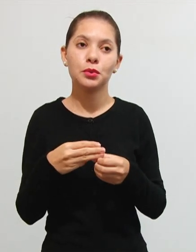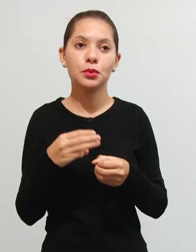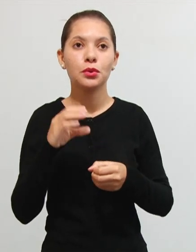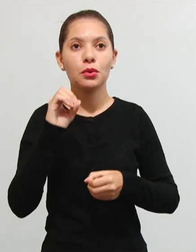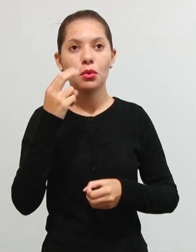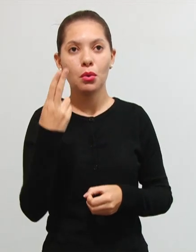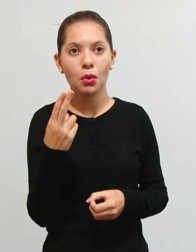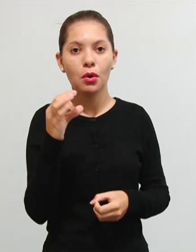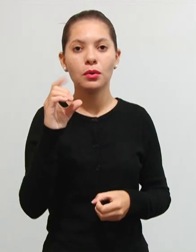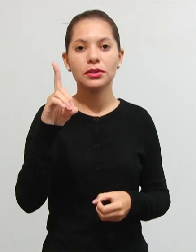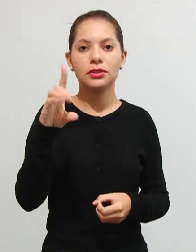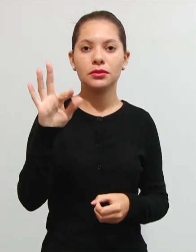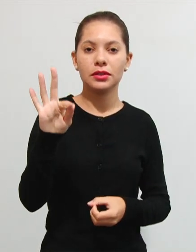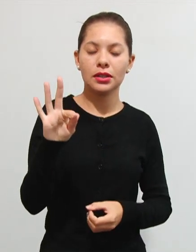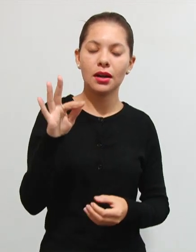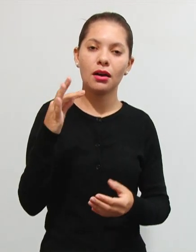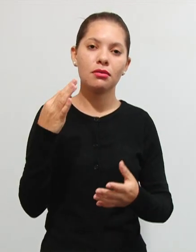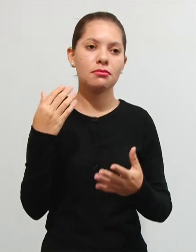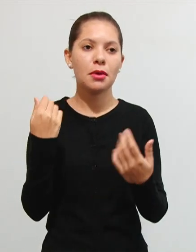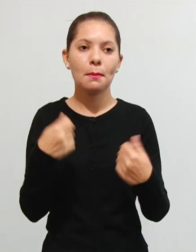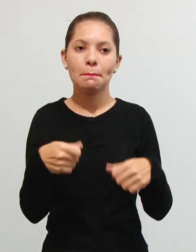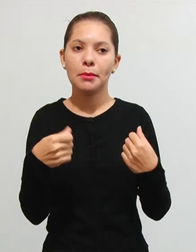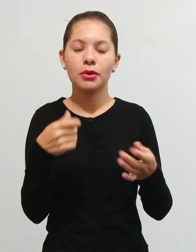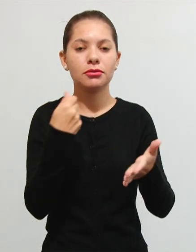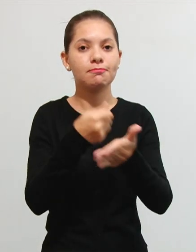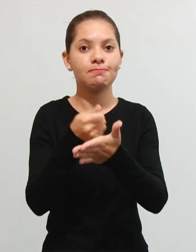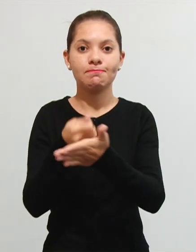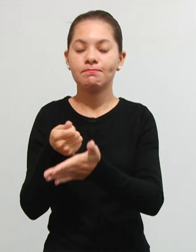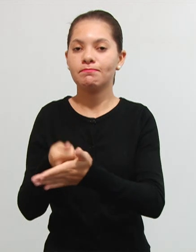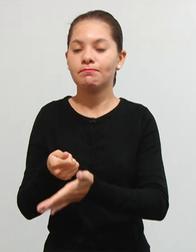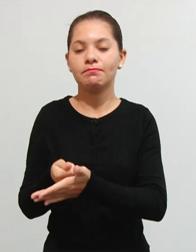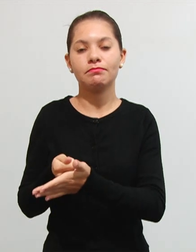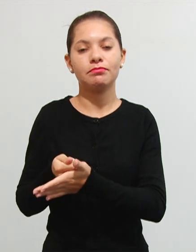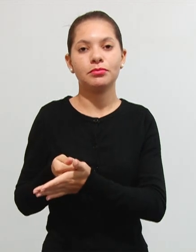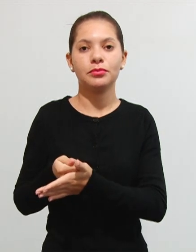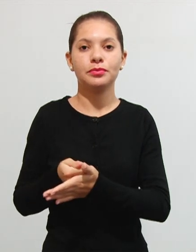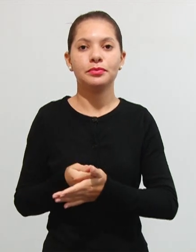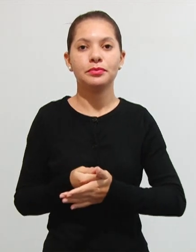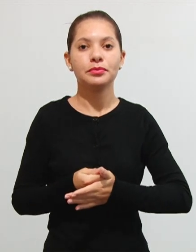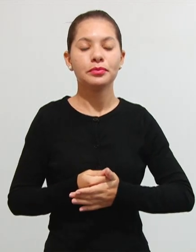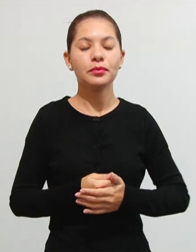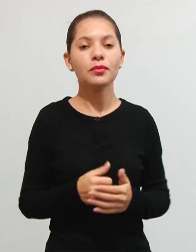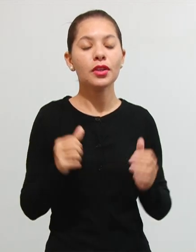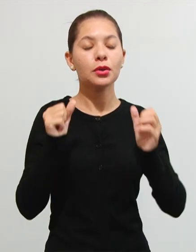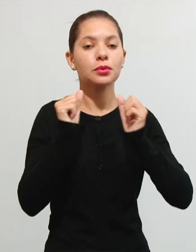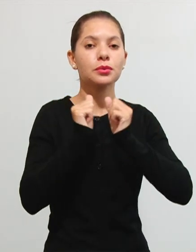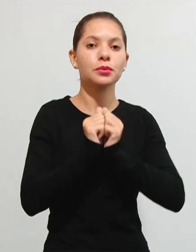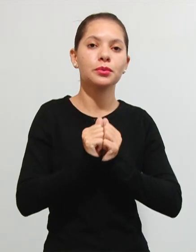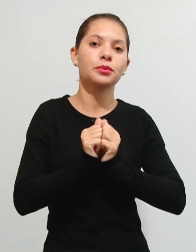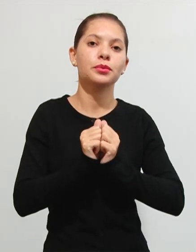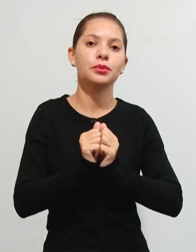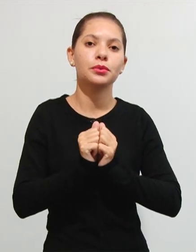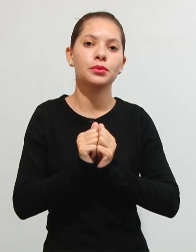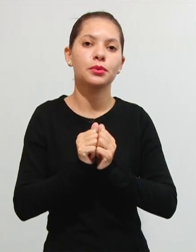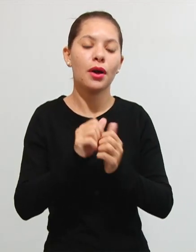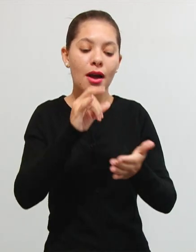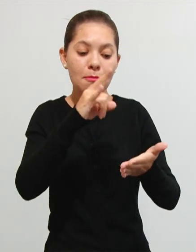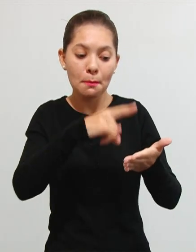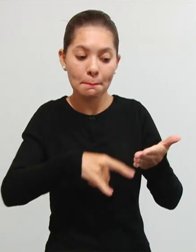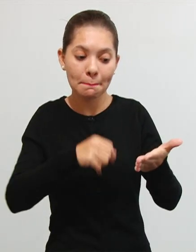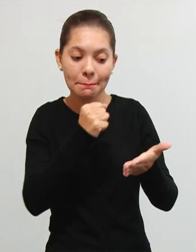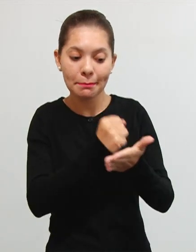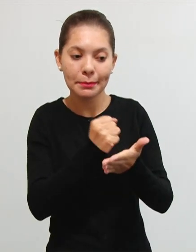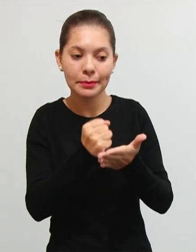federal tenha faculdade de sua cobrança tá a faculdade sua cobrança será realizada junto a conta de energia